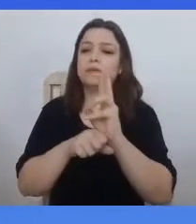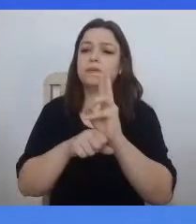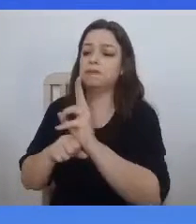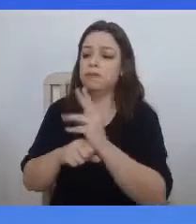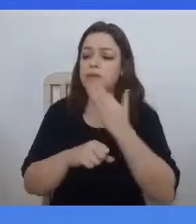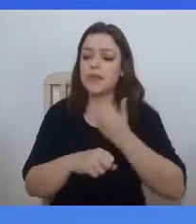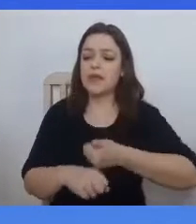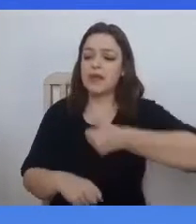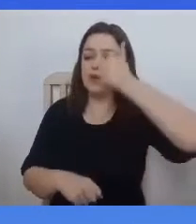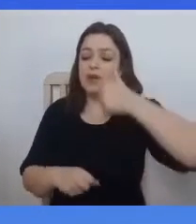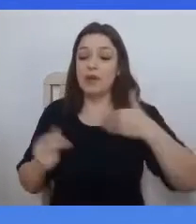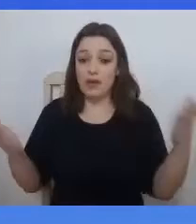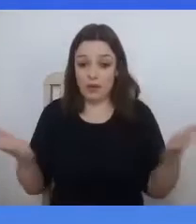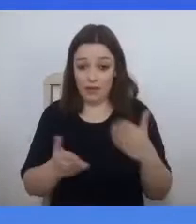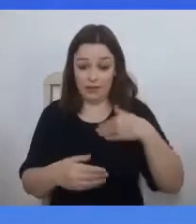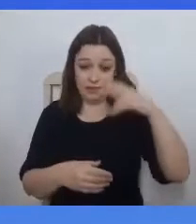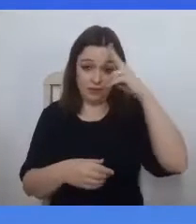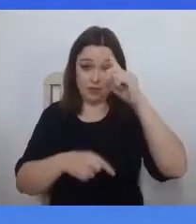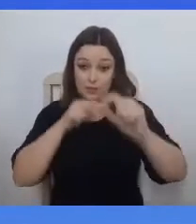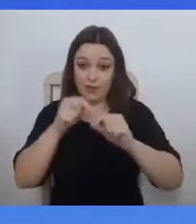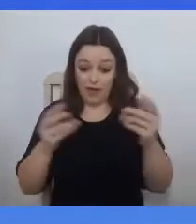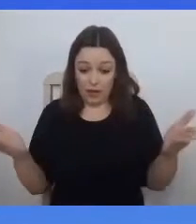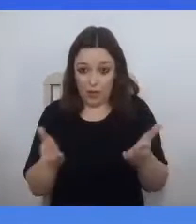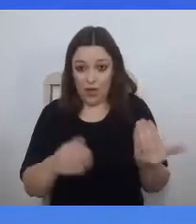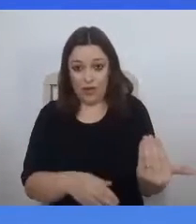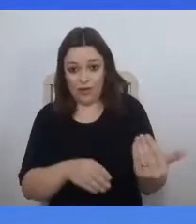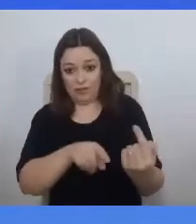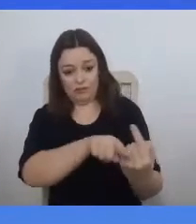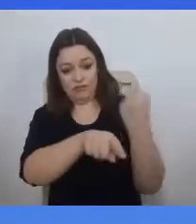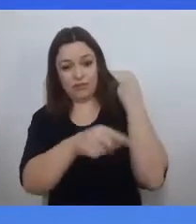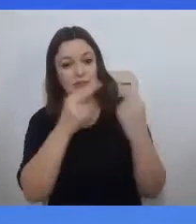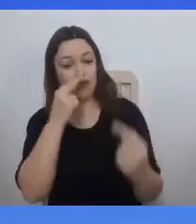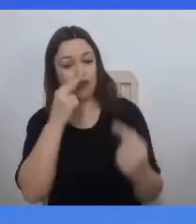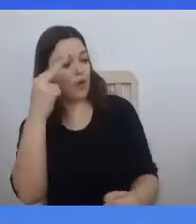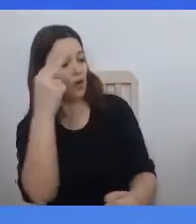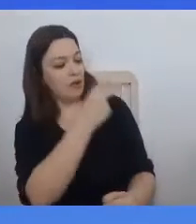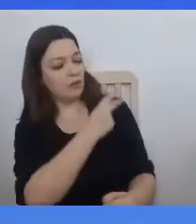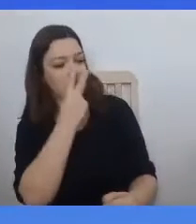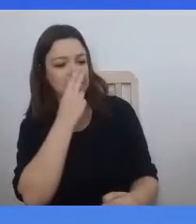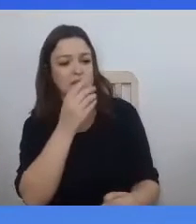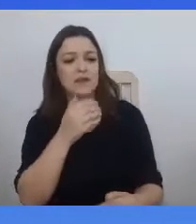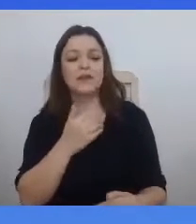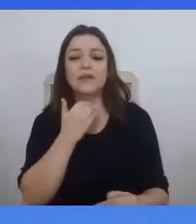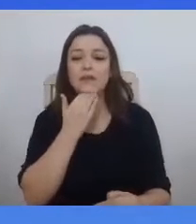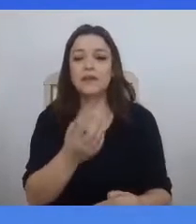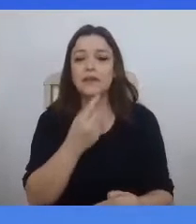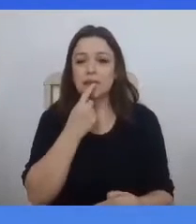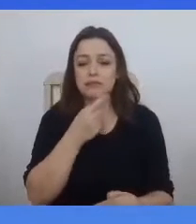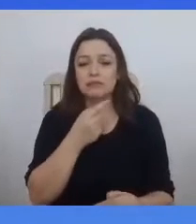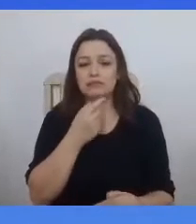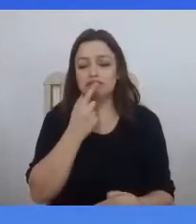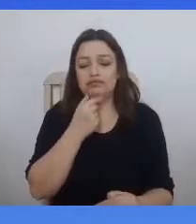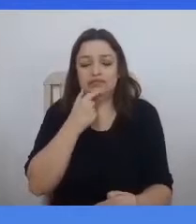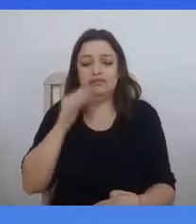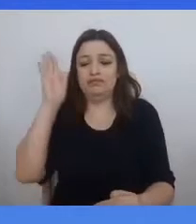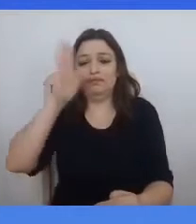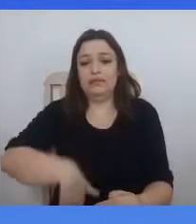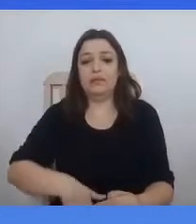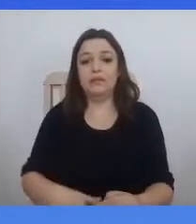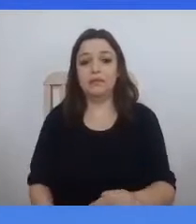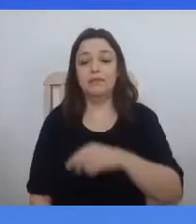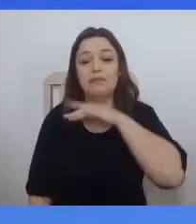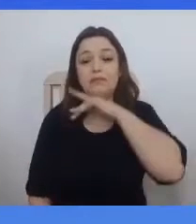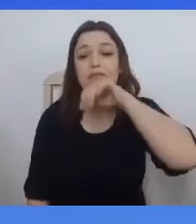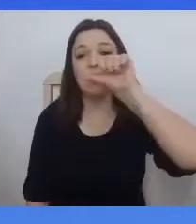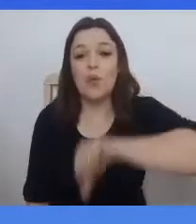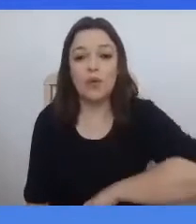época esdrúxula, aonde todo aquele patrimônio constitucional erigido,